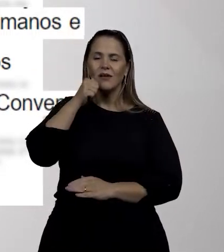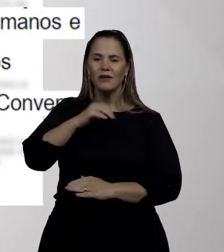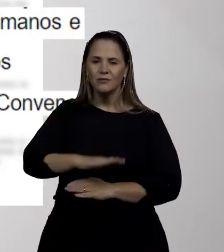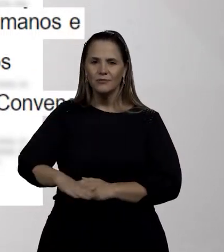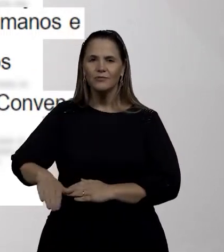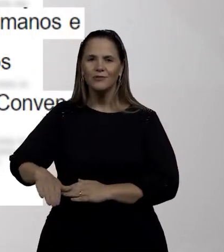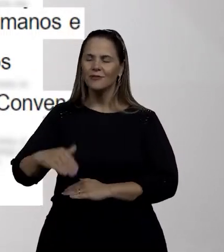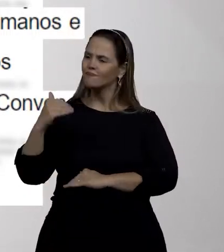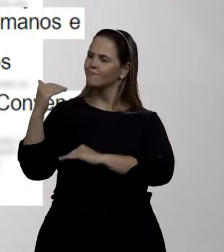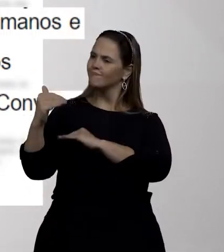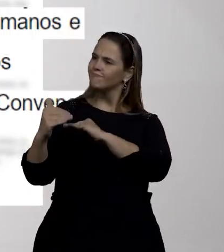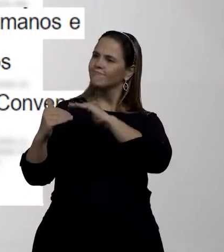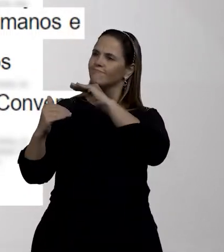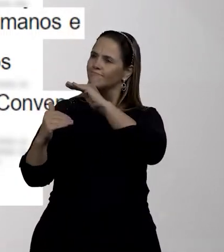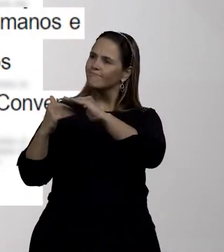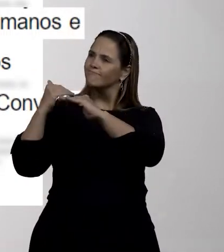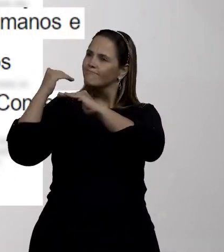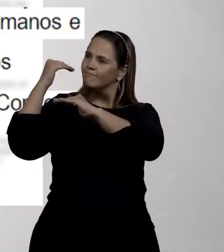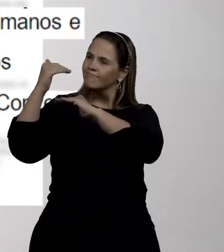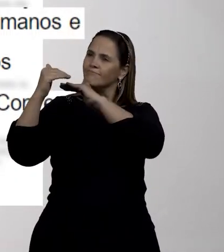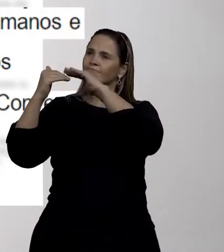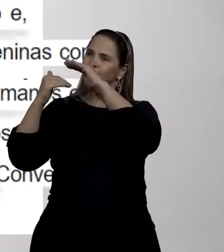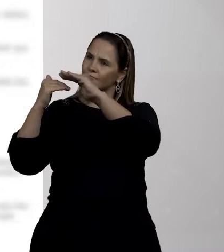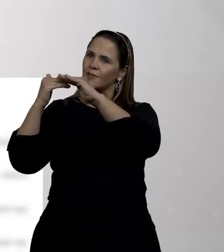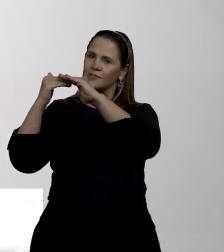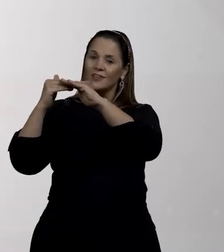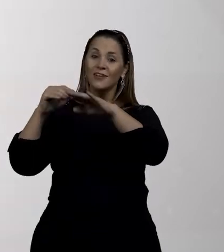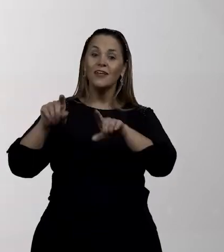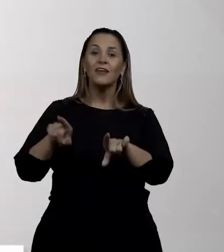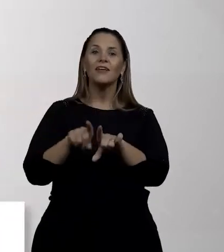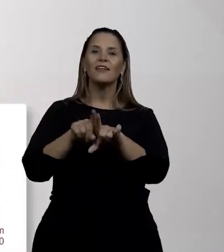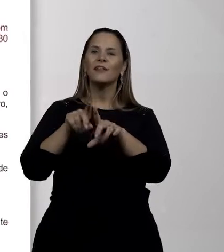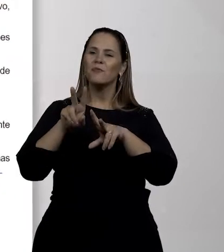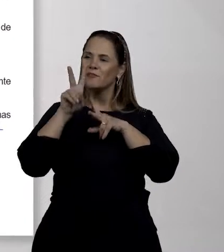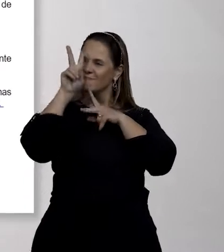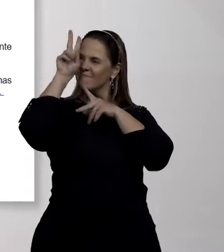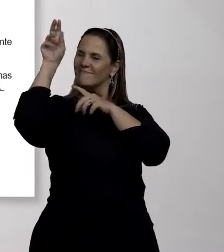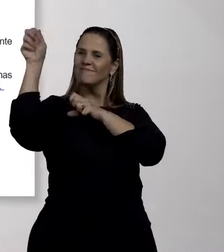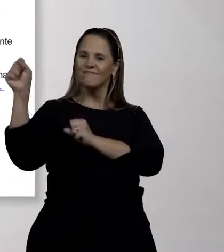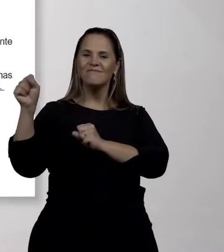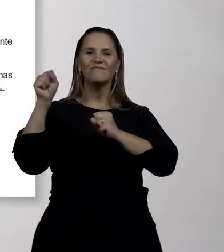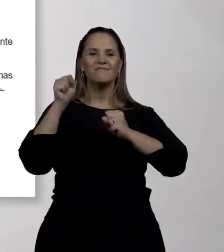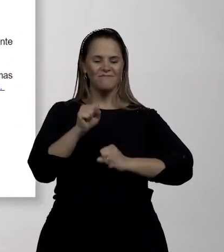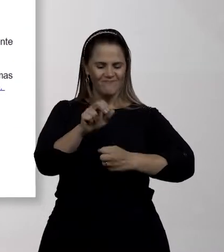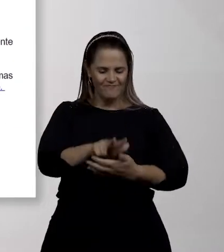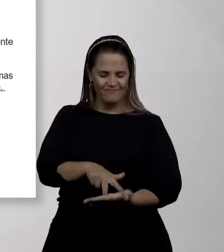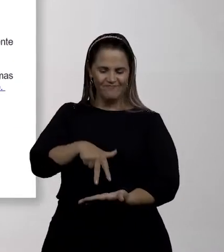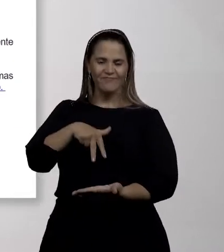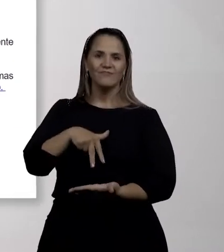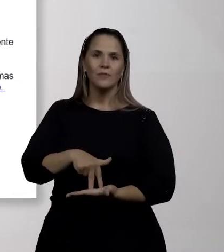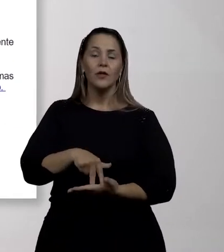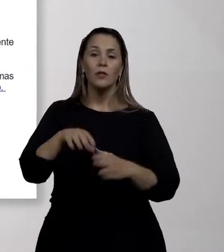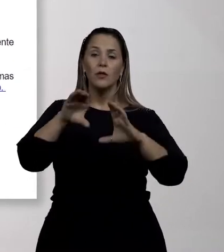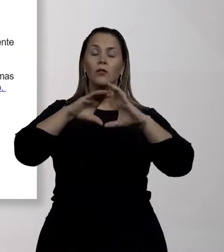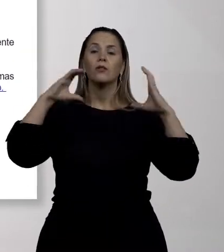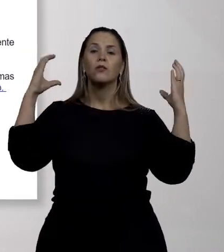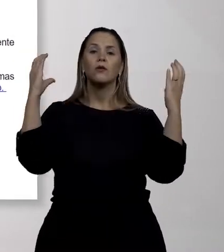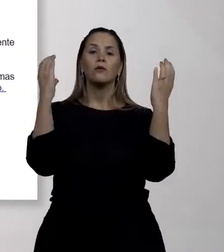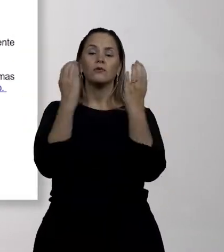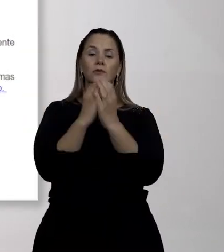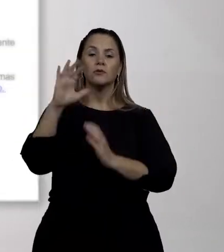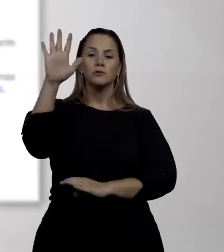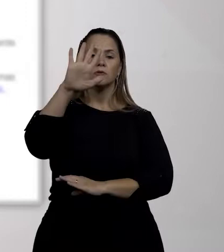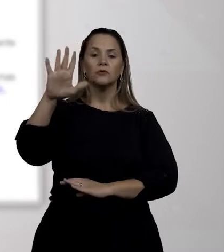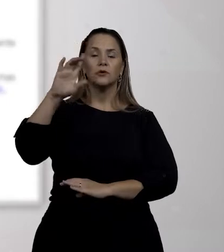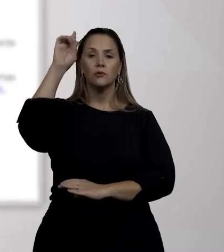desenvolvimento, o avanço e o empoderamento. A Convenção Internacional sobre Direitos da Pessoa